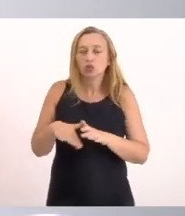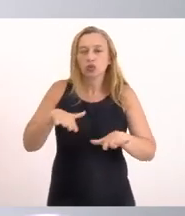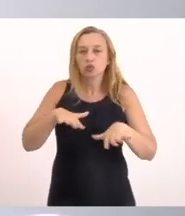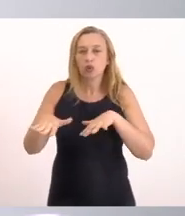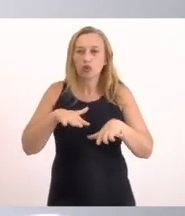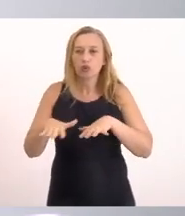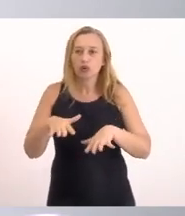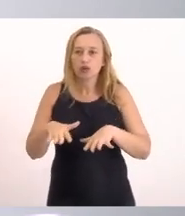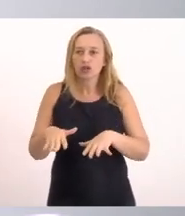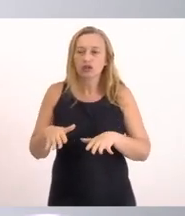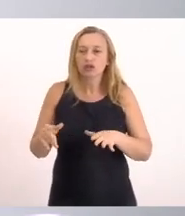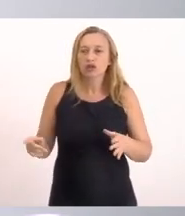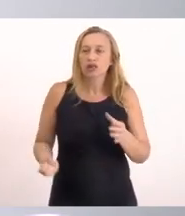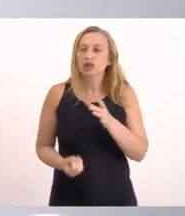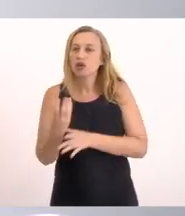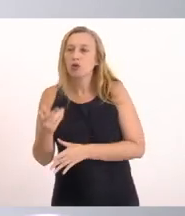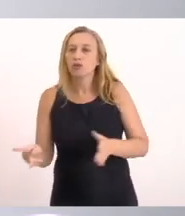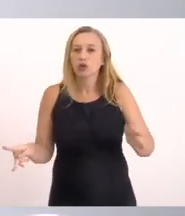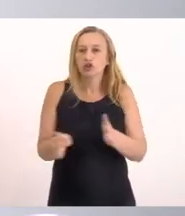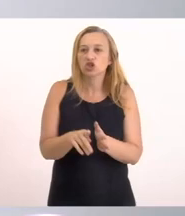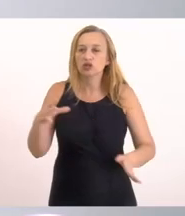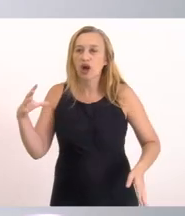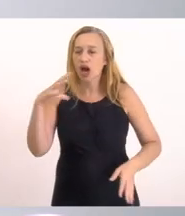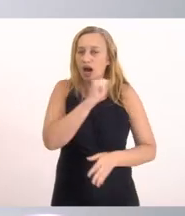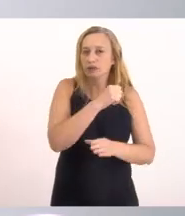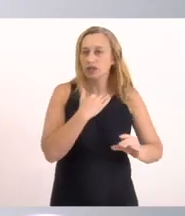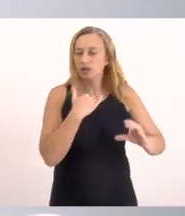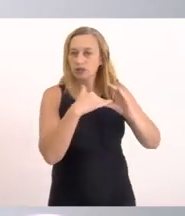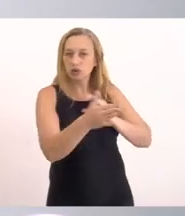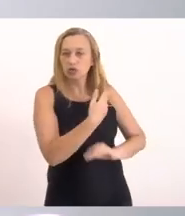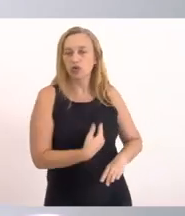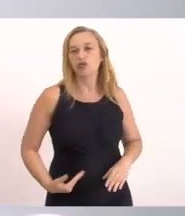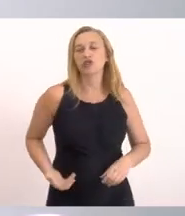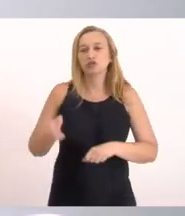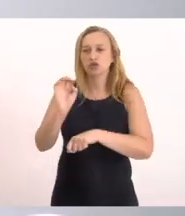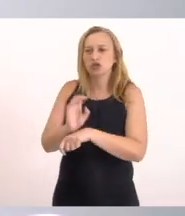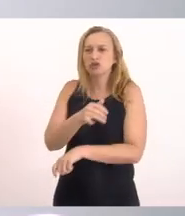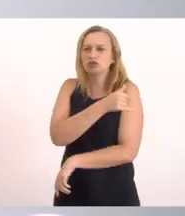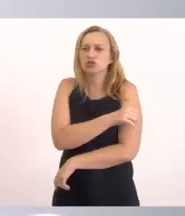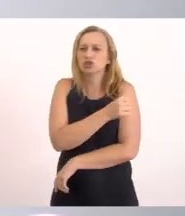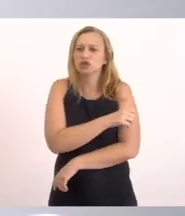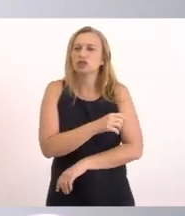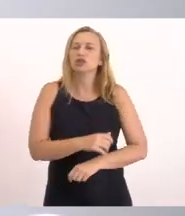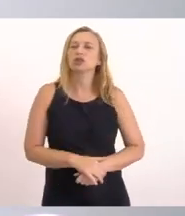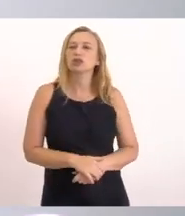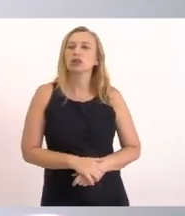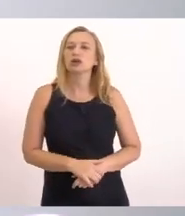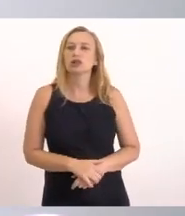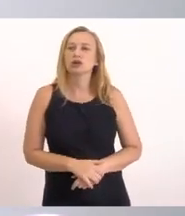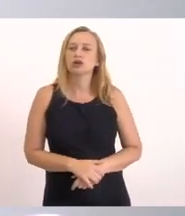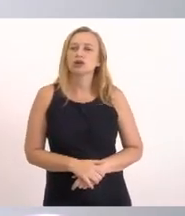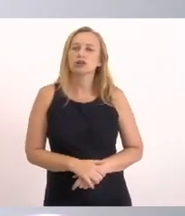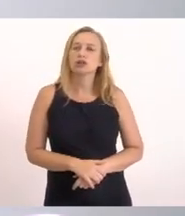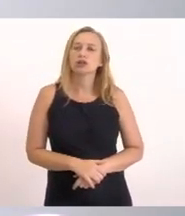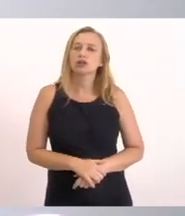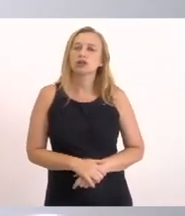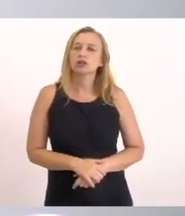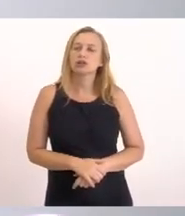Decretou um projeto Emergencial Encaminhado ao governo Do estado Do Rio de Janeiro Para que se fosse Feito Alguma